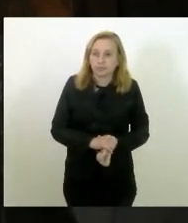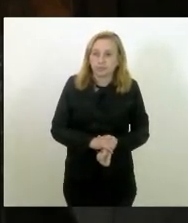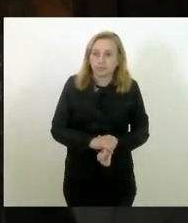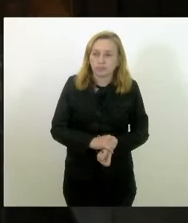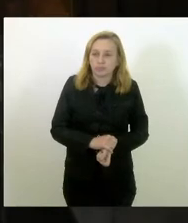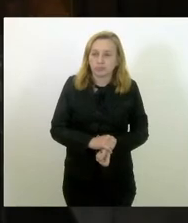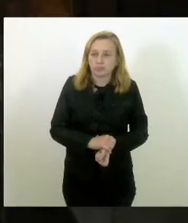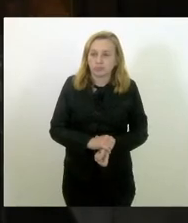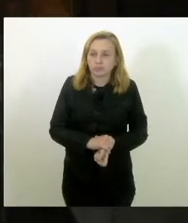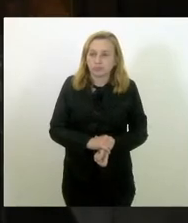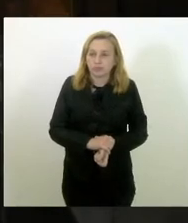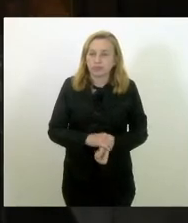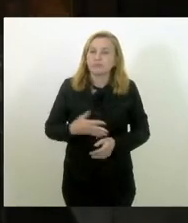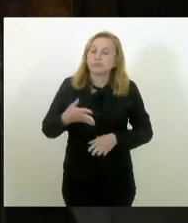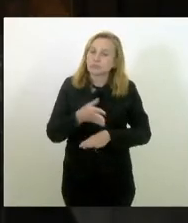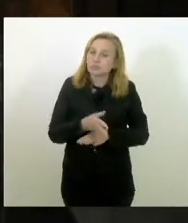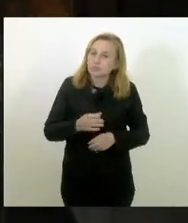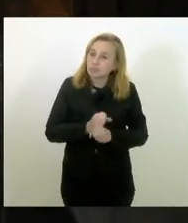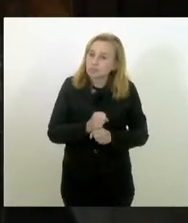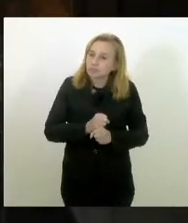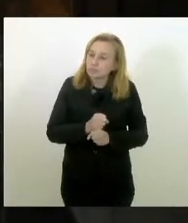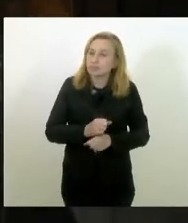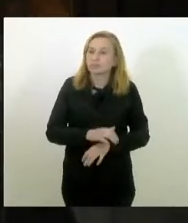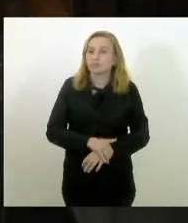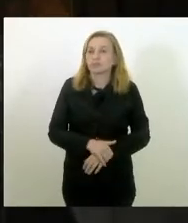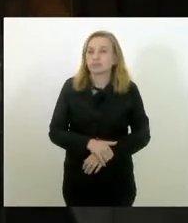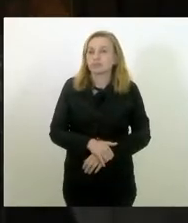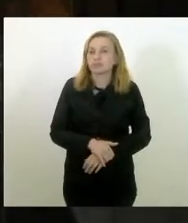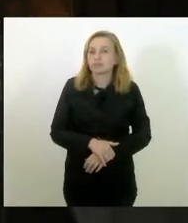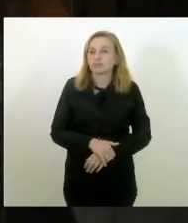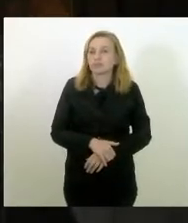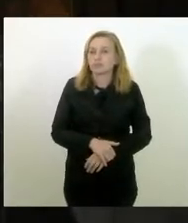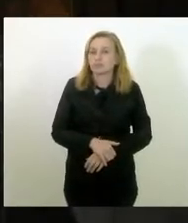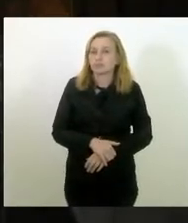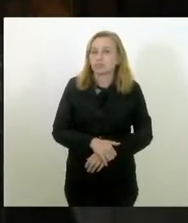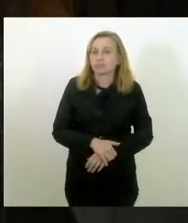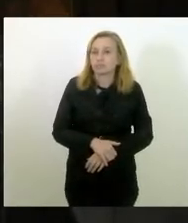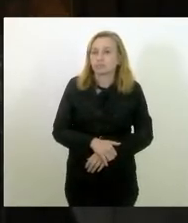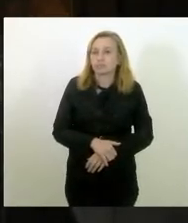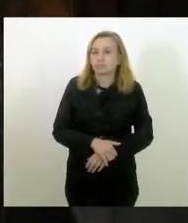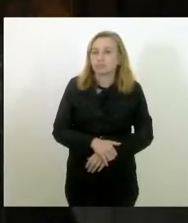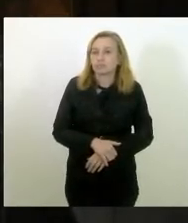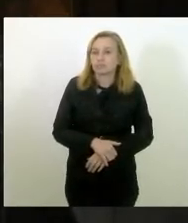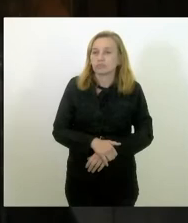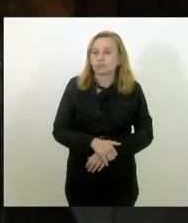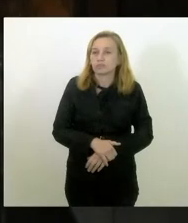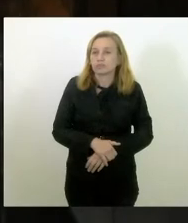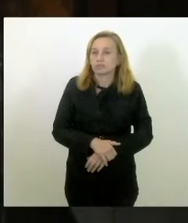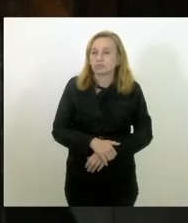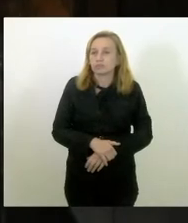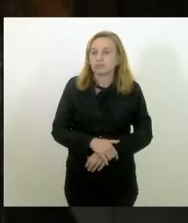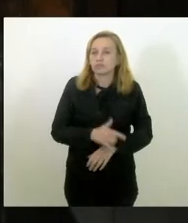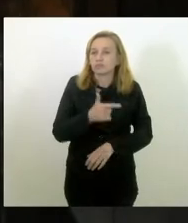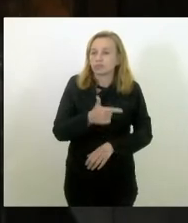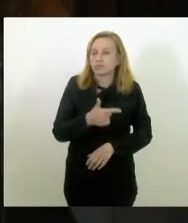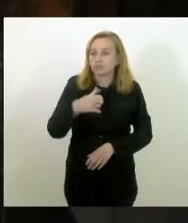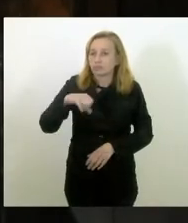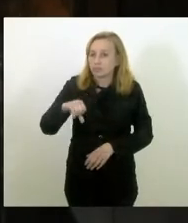E eis que chegou o ano de 2019,